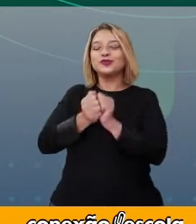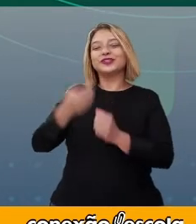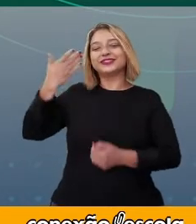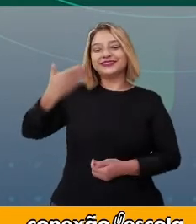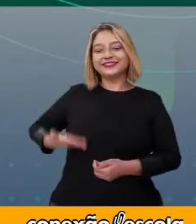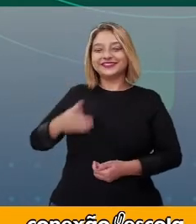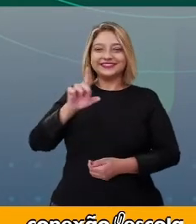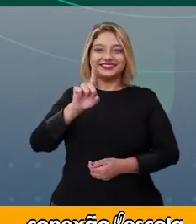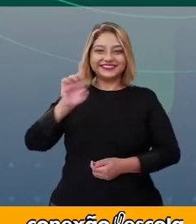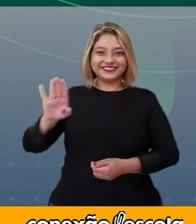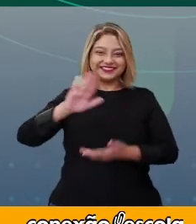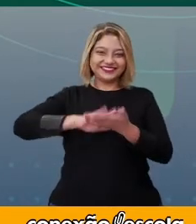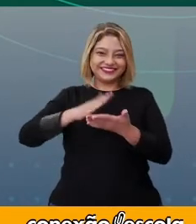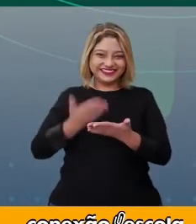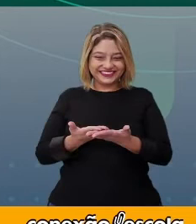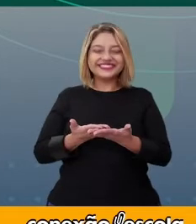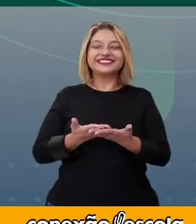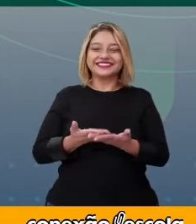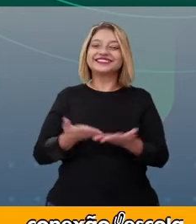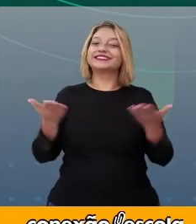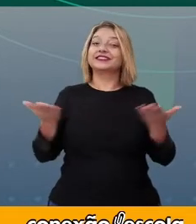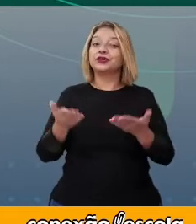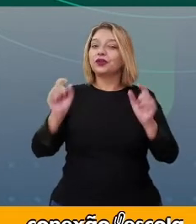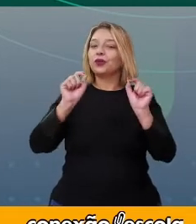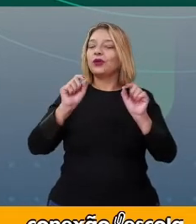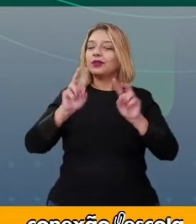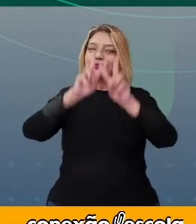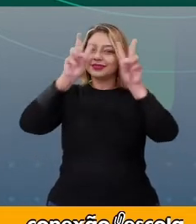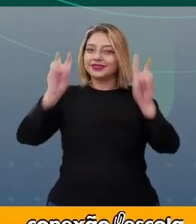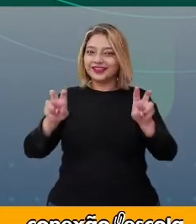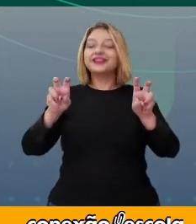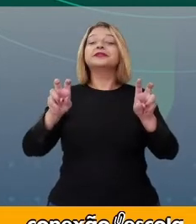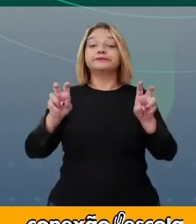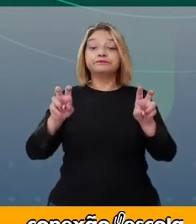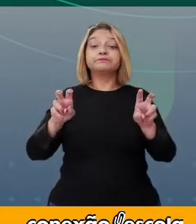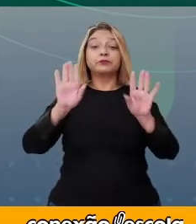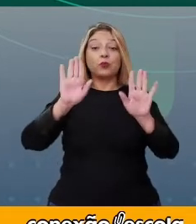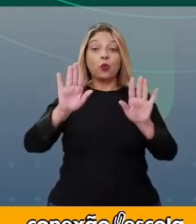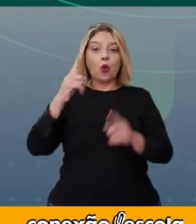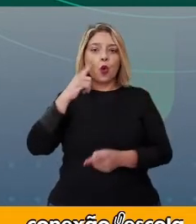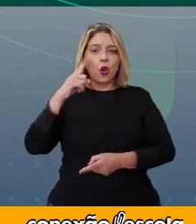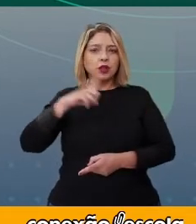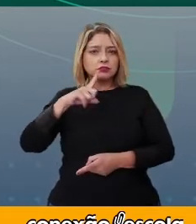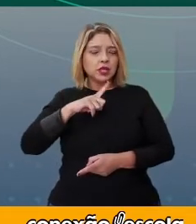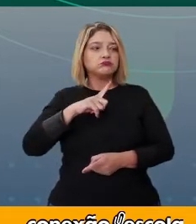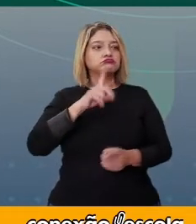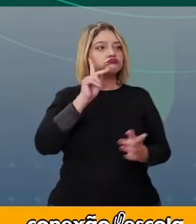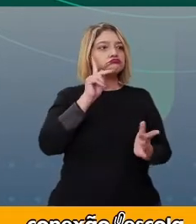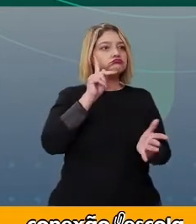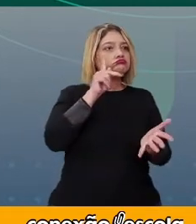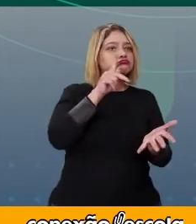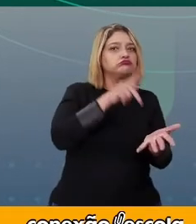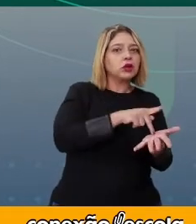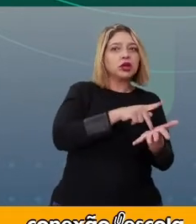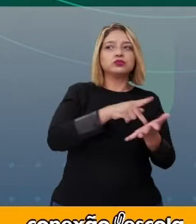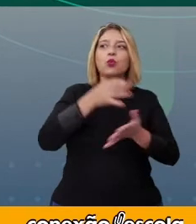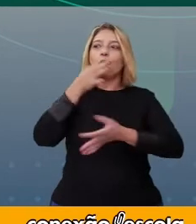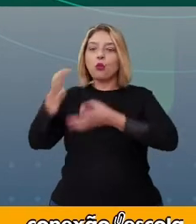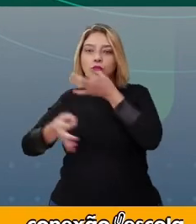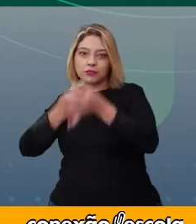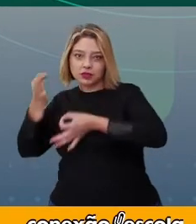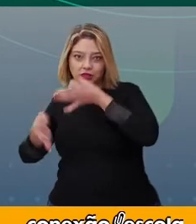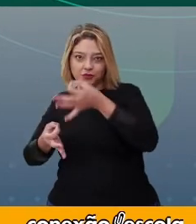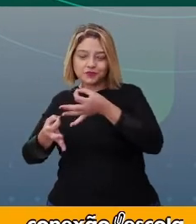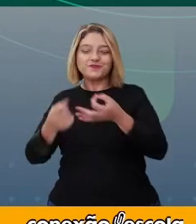intérprete, Débora, e hoje o tema da nossa aula é Entre fatos e opiniões.